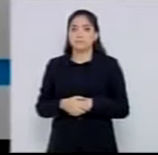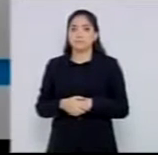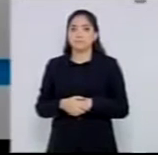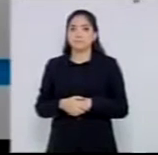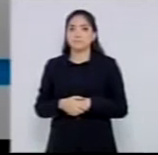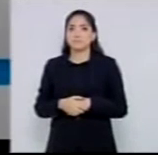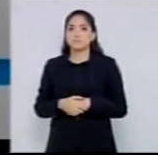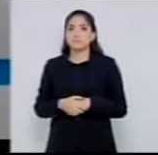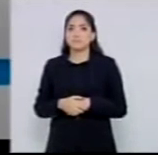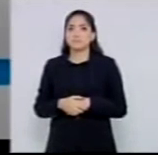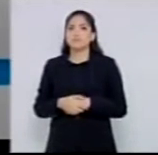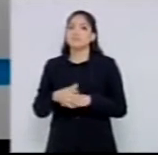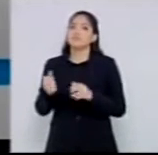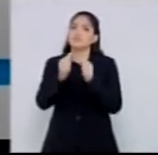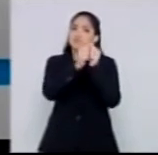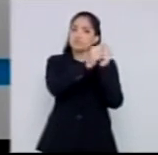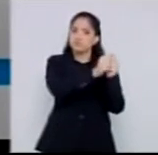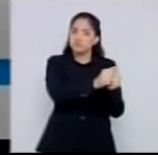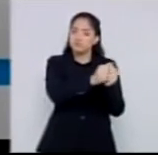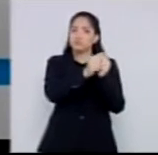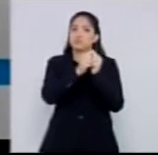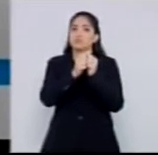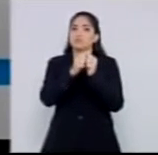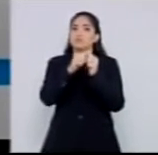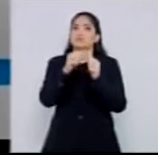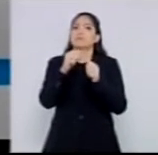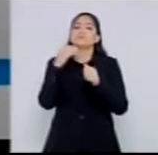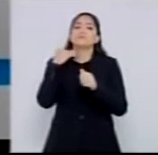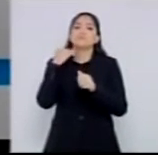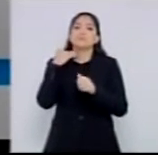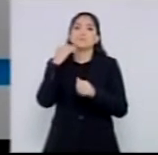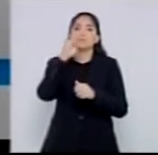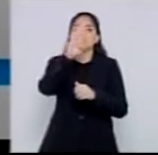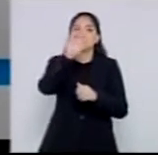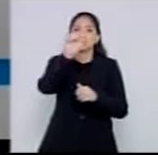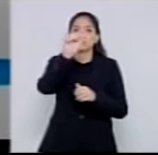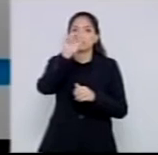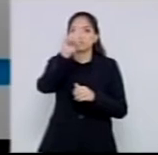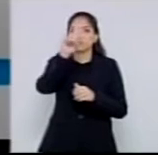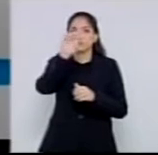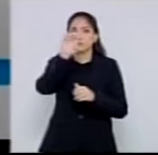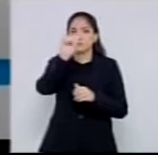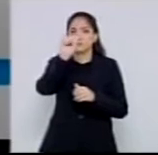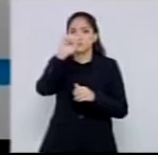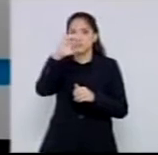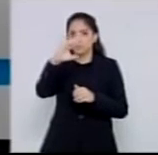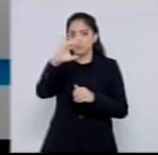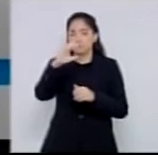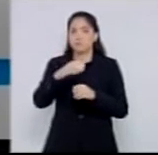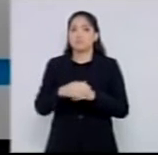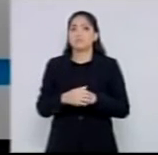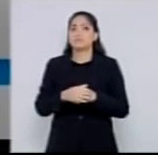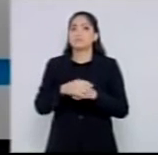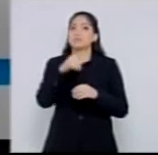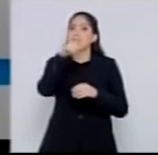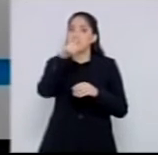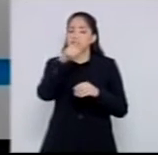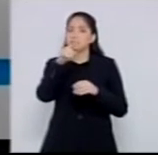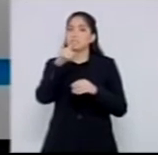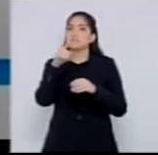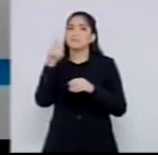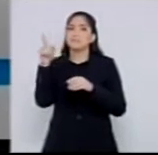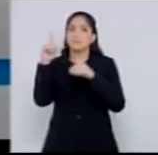ele no Badesc. Quem era o presidente era o João Paulo Kleinobin. Ali de costas está o secretário, à época dele, de